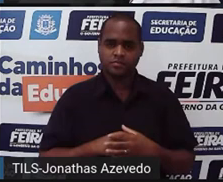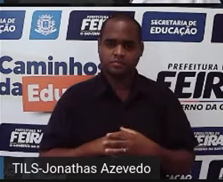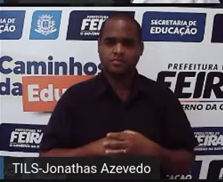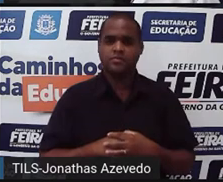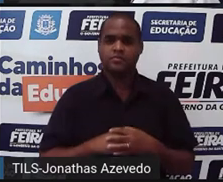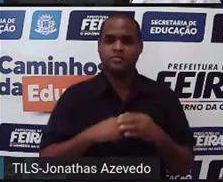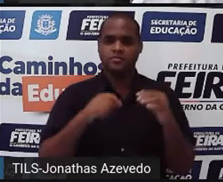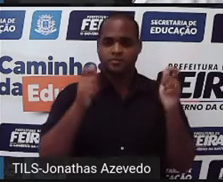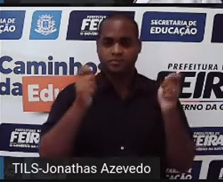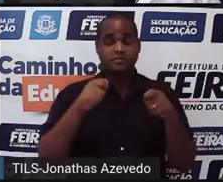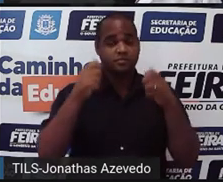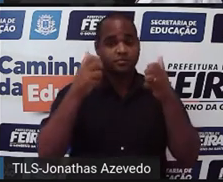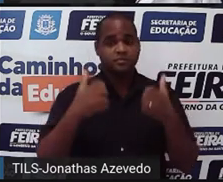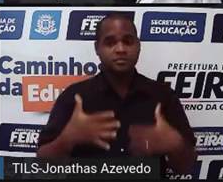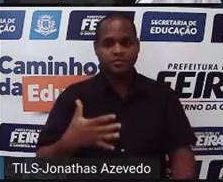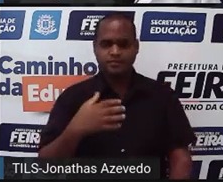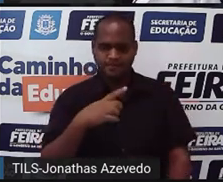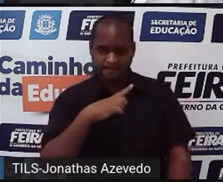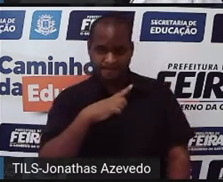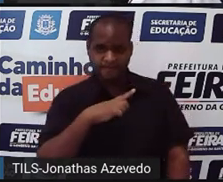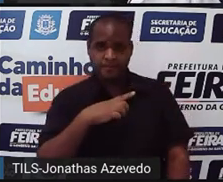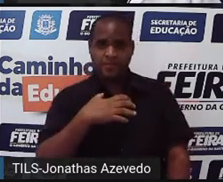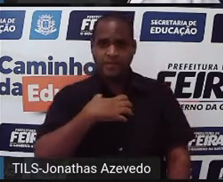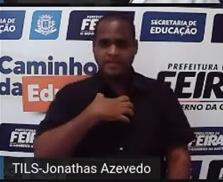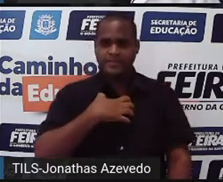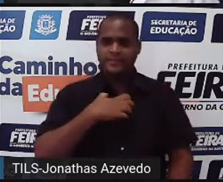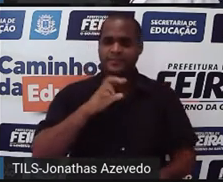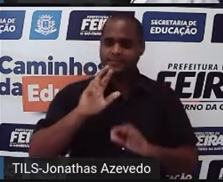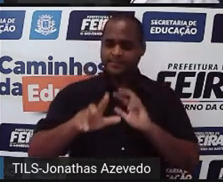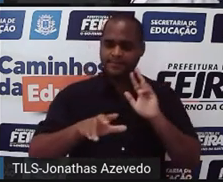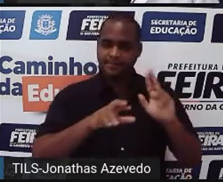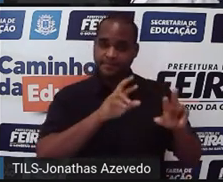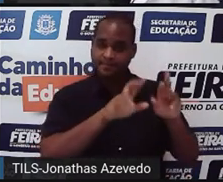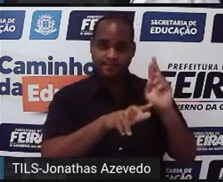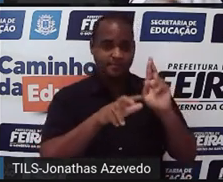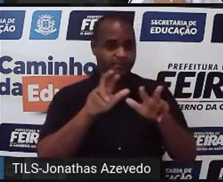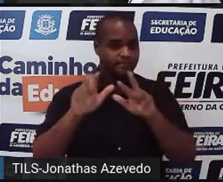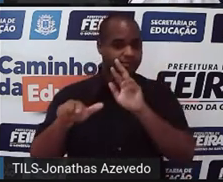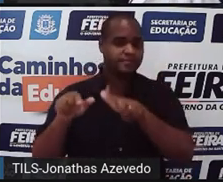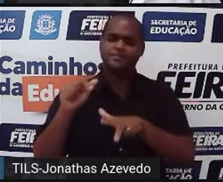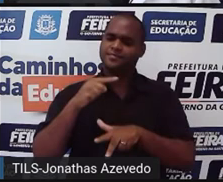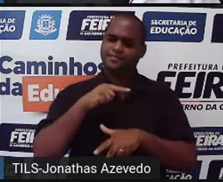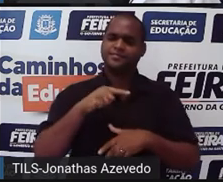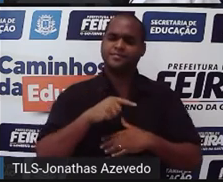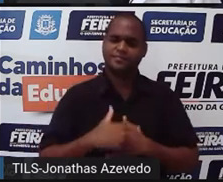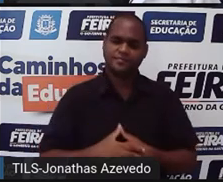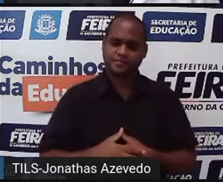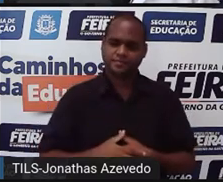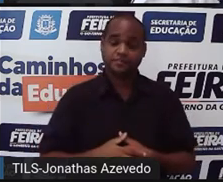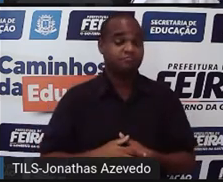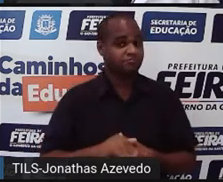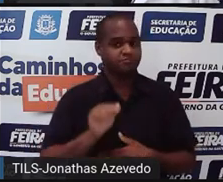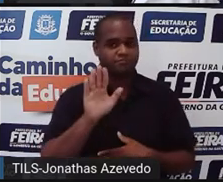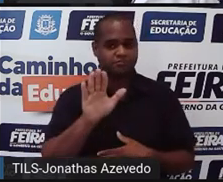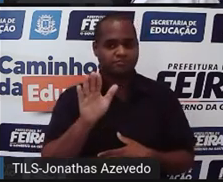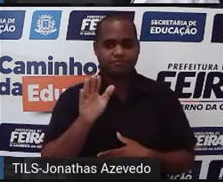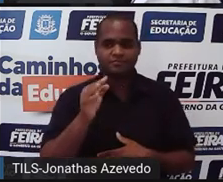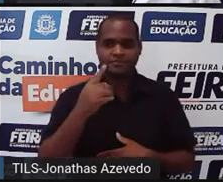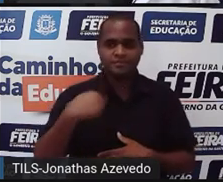trazer sentidos diferentes. Tá? Mas eu sei